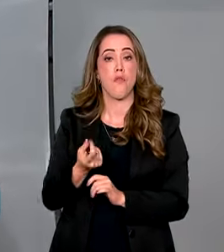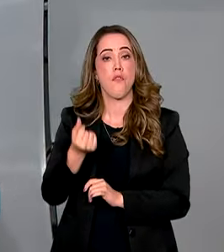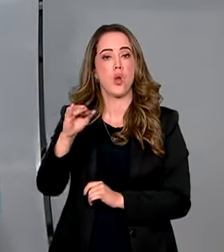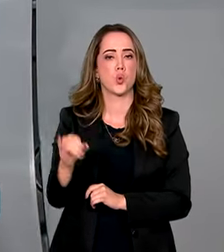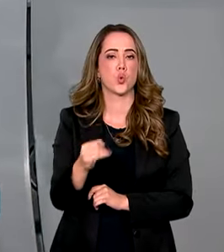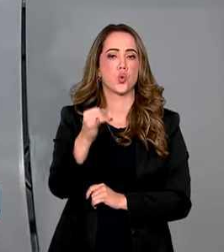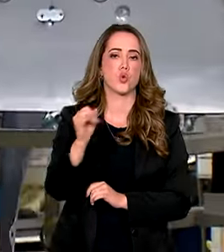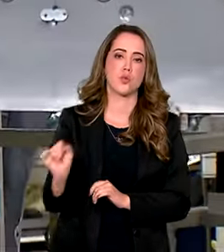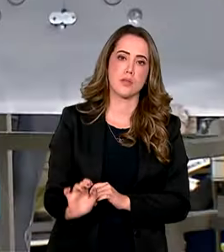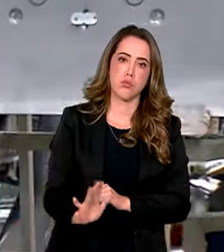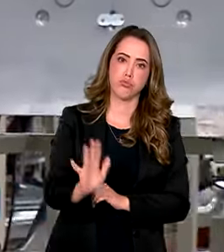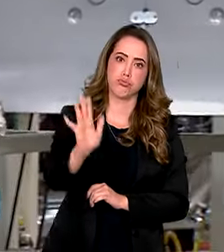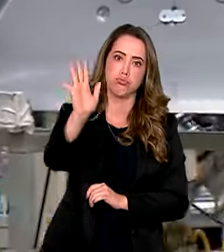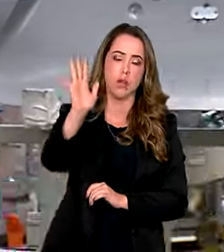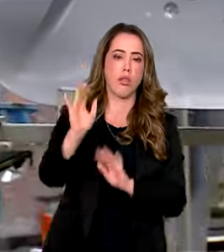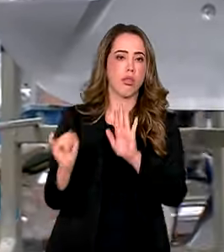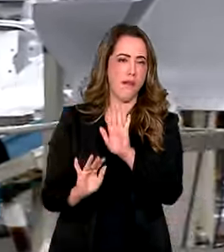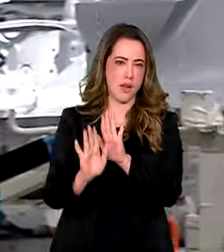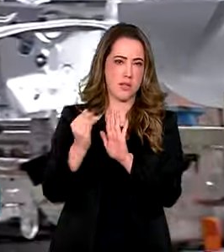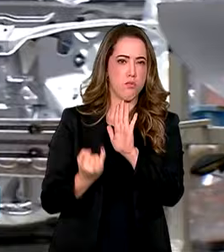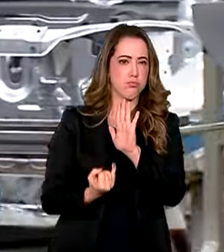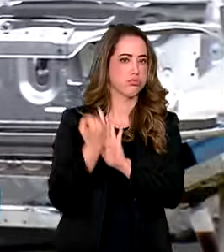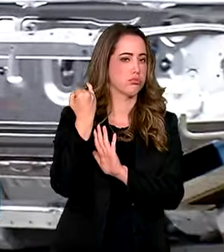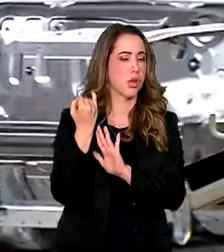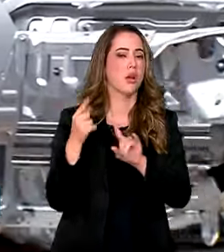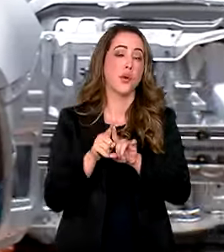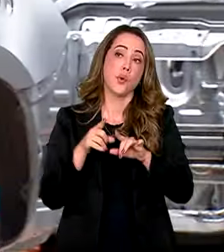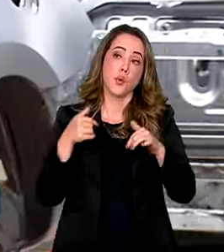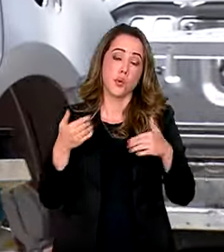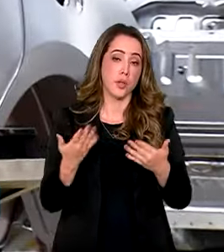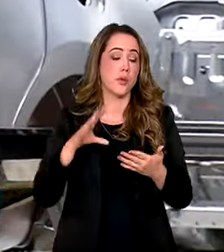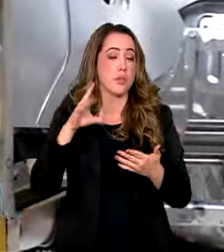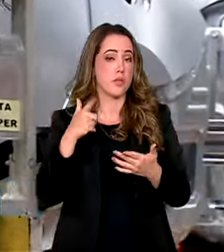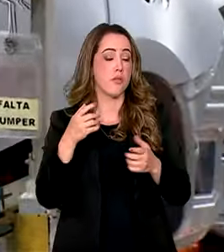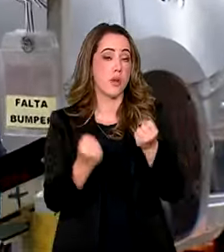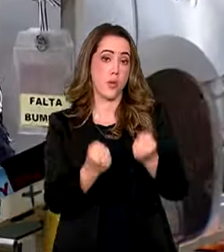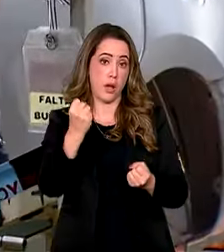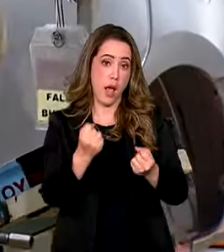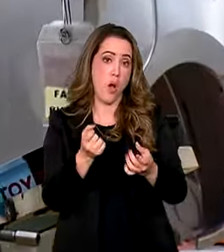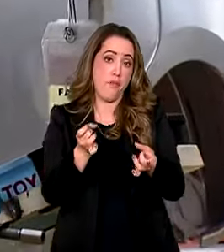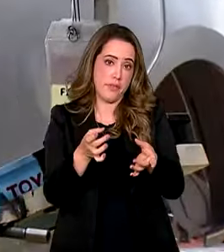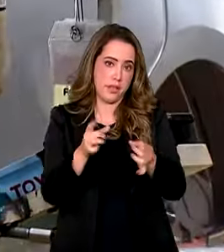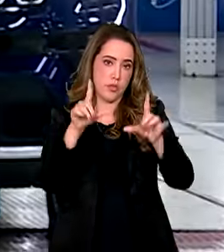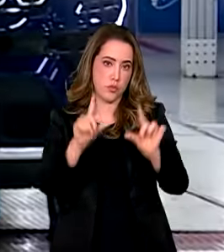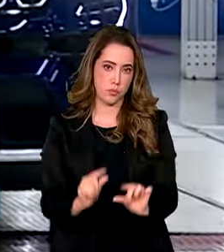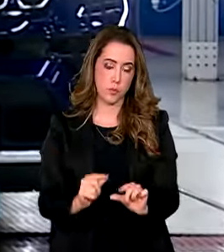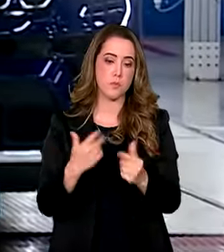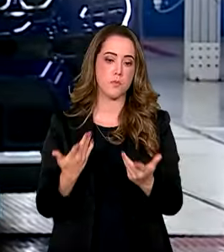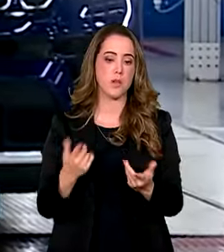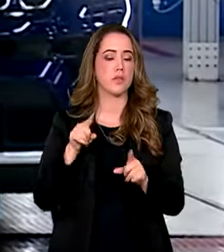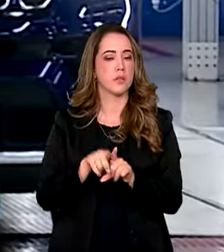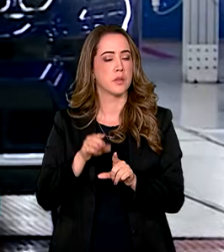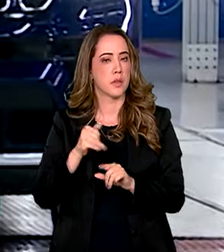dos juros e da inflação, o que levou à queda nas vendas de veículos. Para pisar no acelerador desse mercado, os